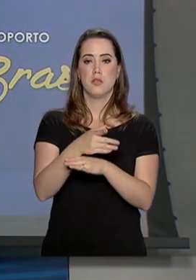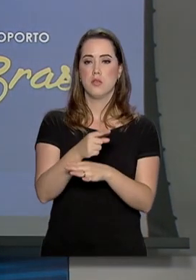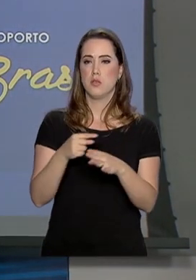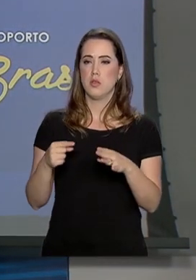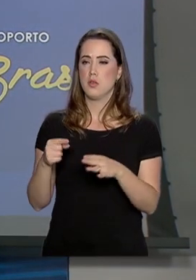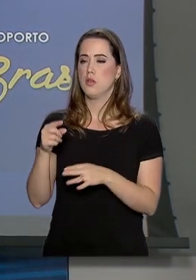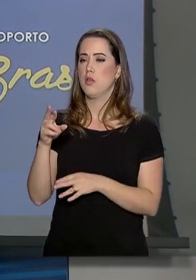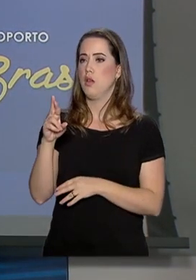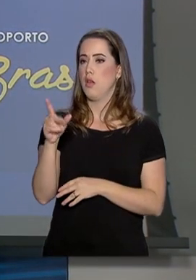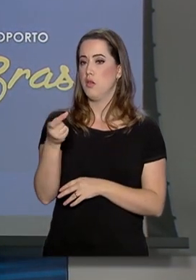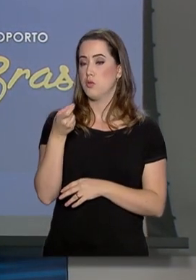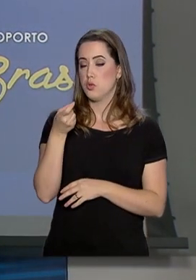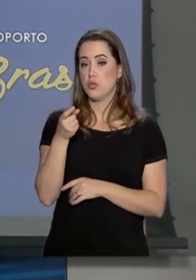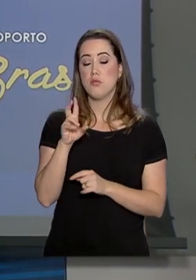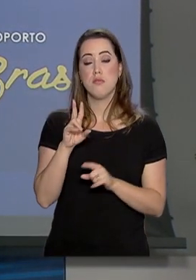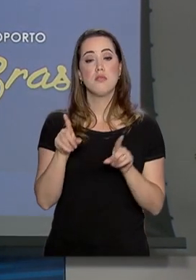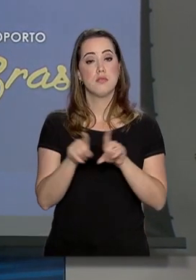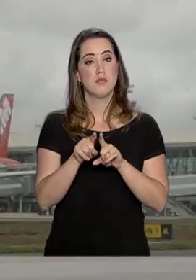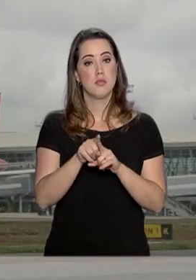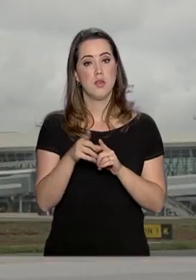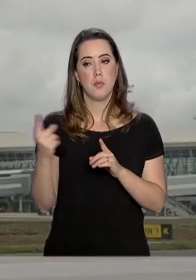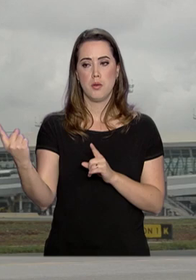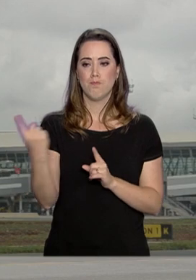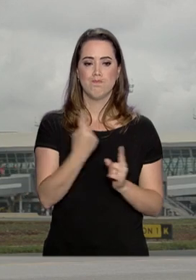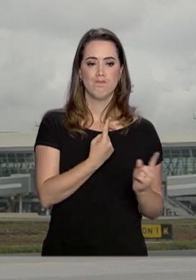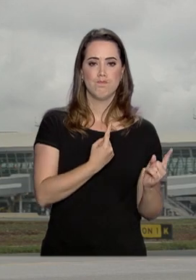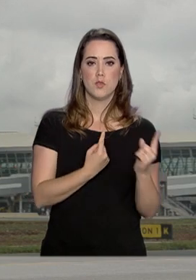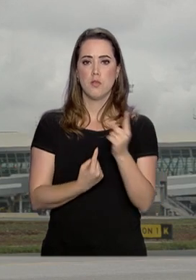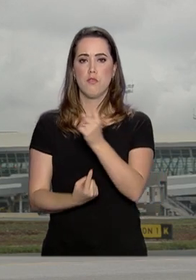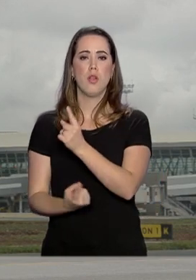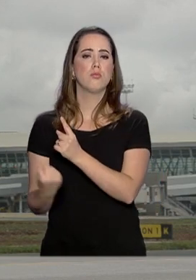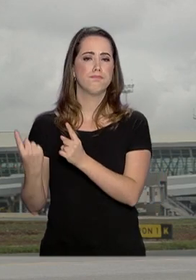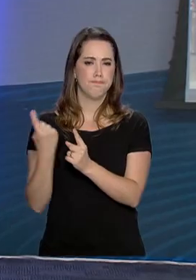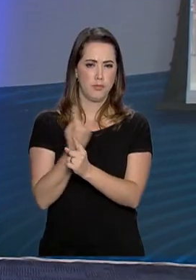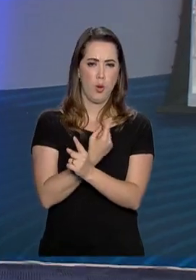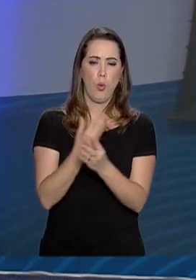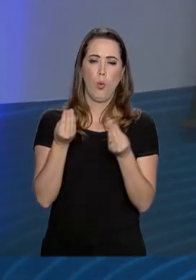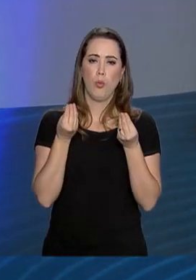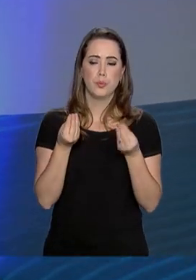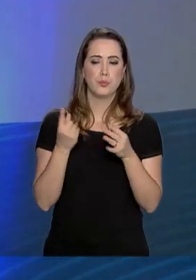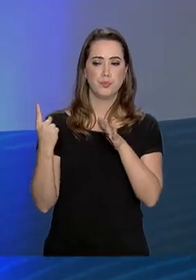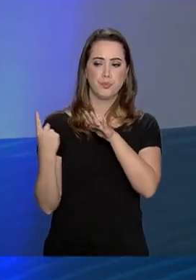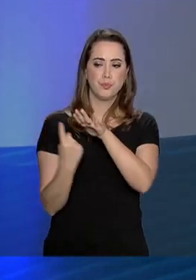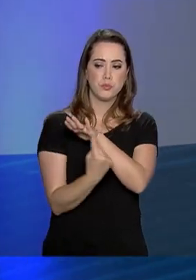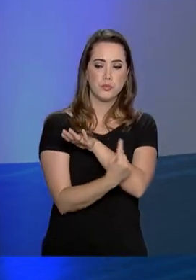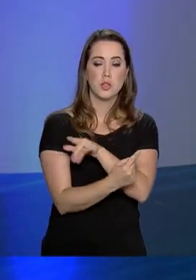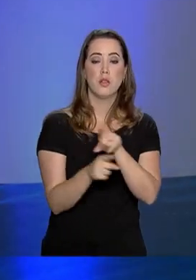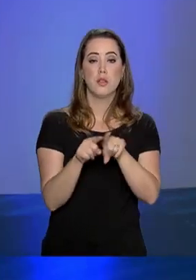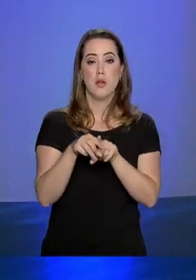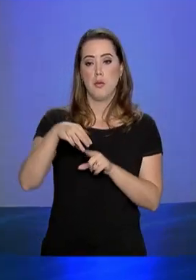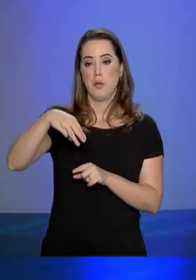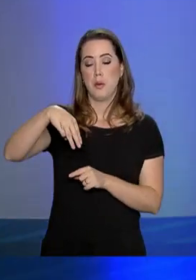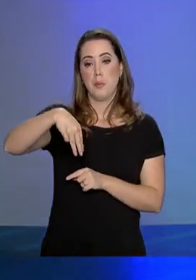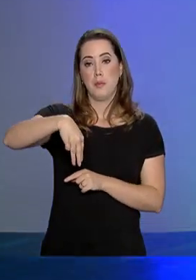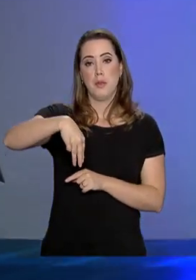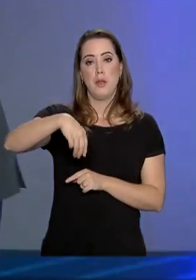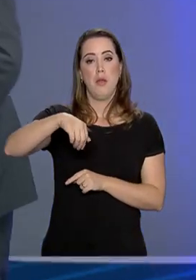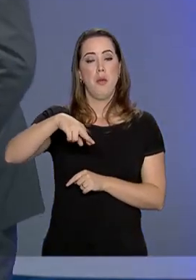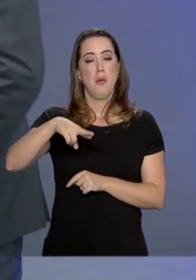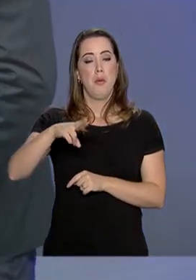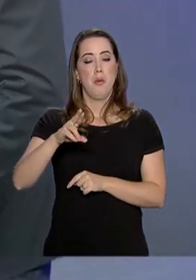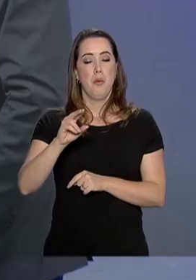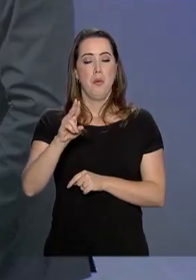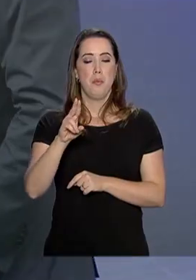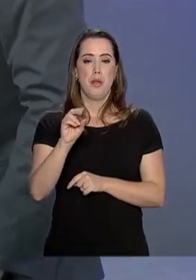raio-x e eficiência no controle migratório. Além do aeroporto de Brasília, o terminal de Manaus ganhou na categoria